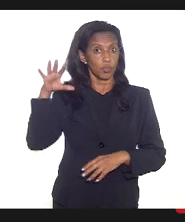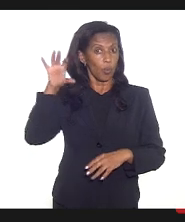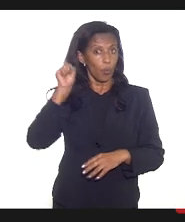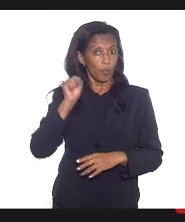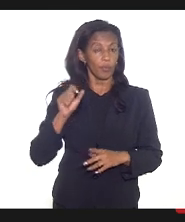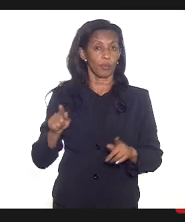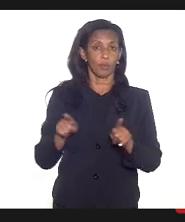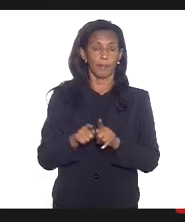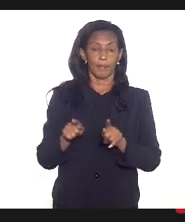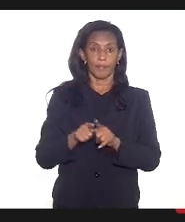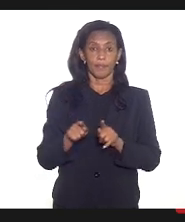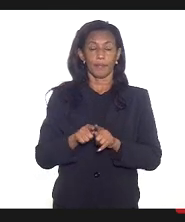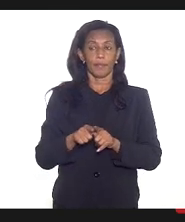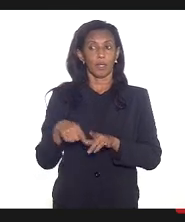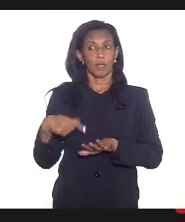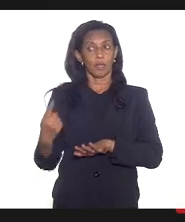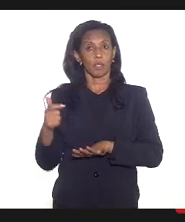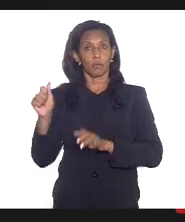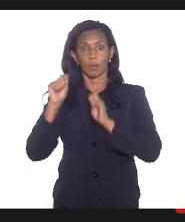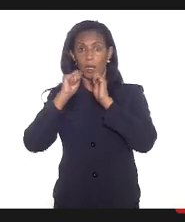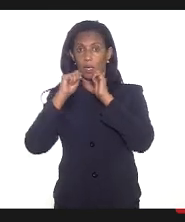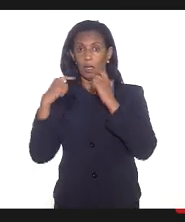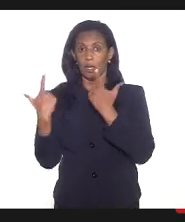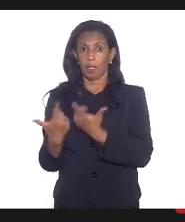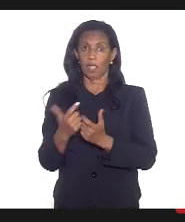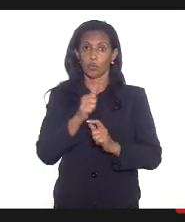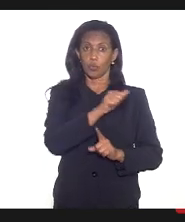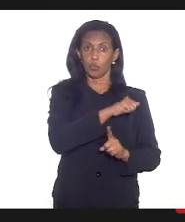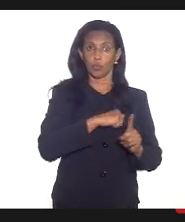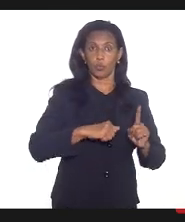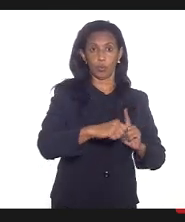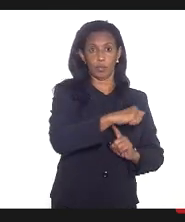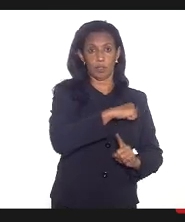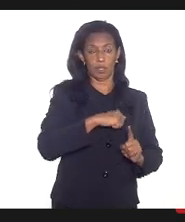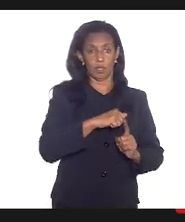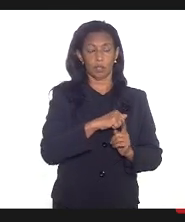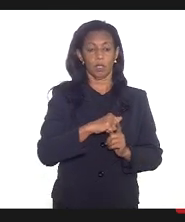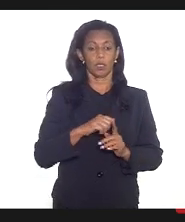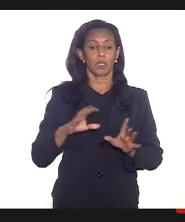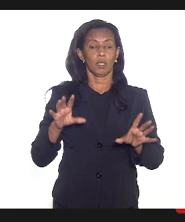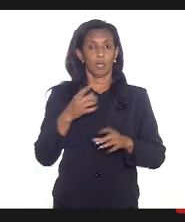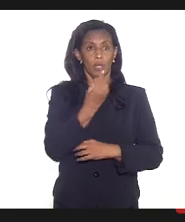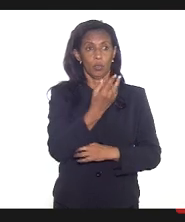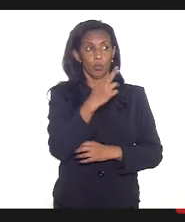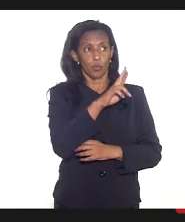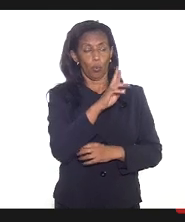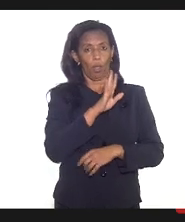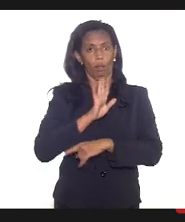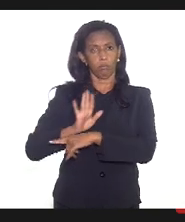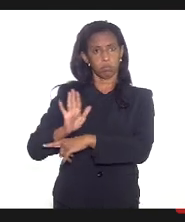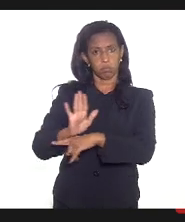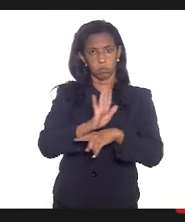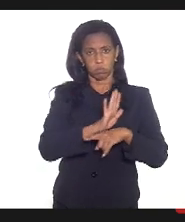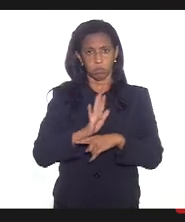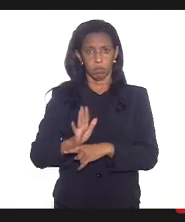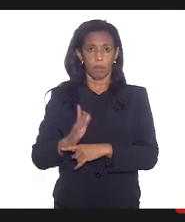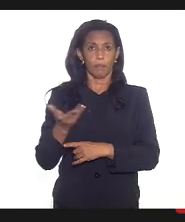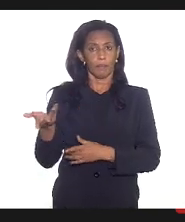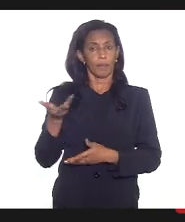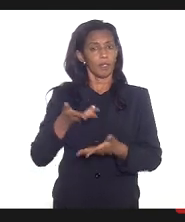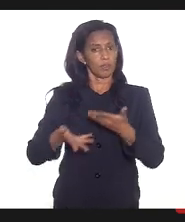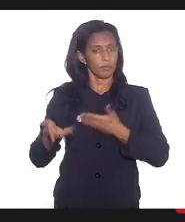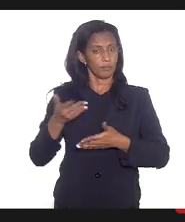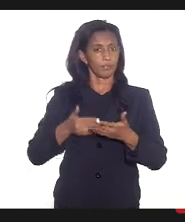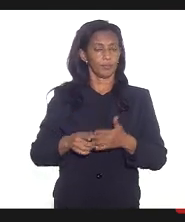tanto da Alerj quanto da sociedade e da doutora Melania as contribuições para que a gente pacifique